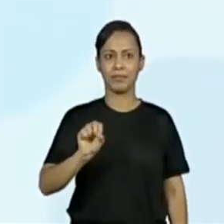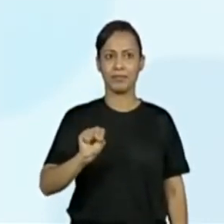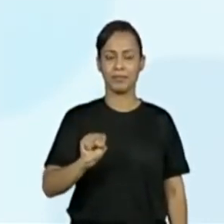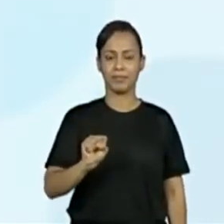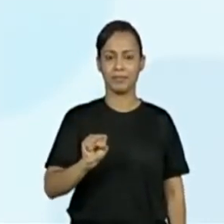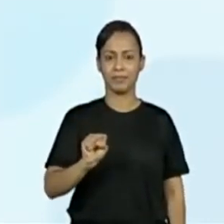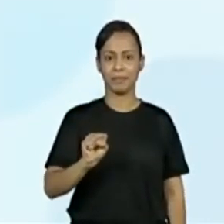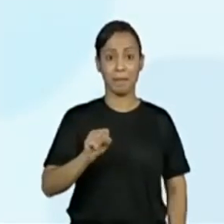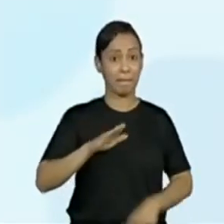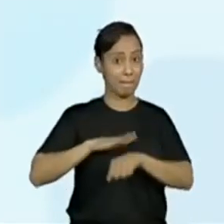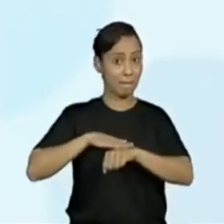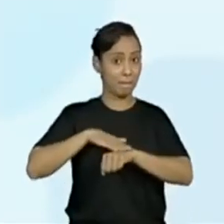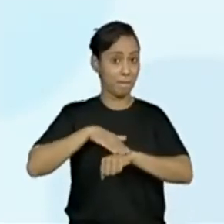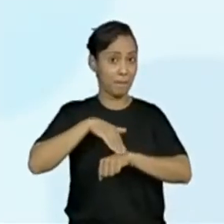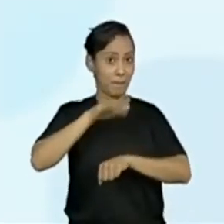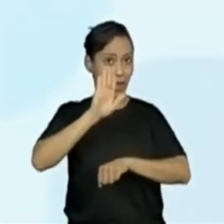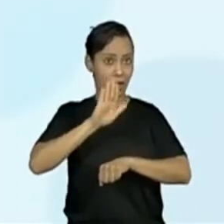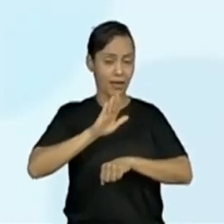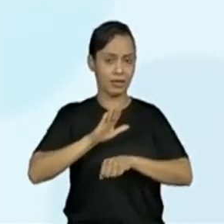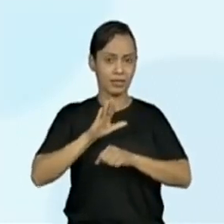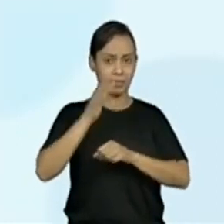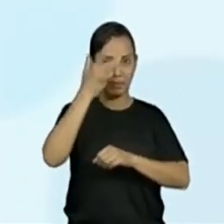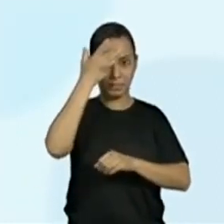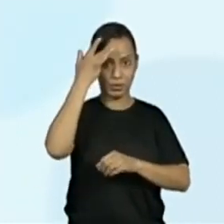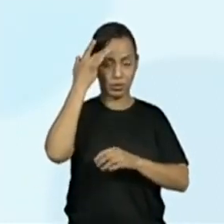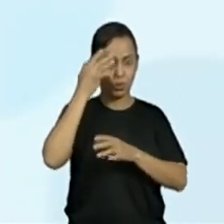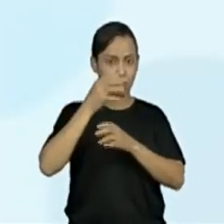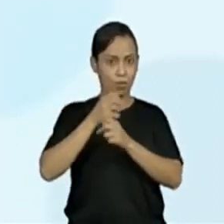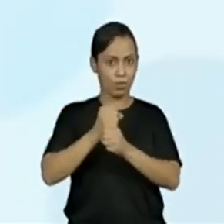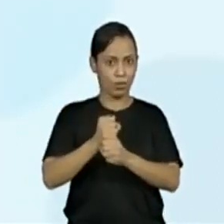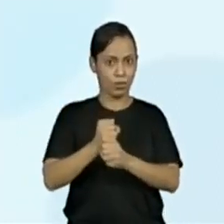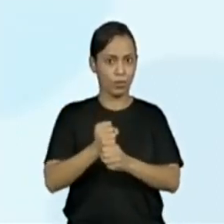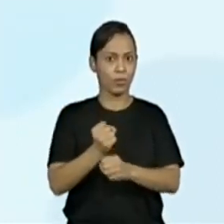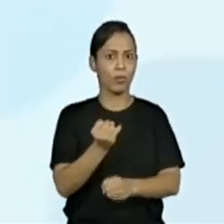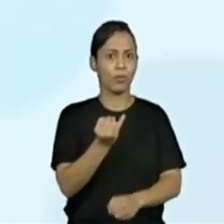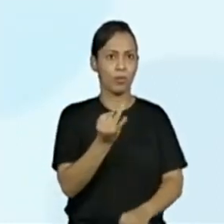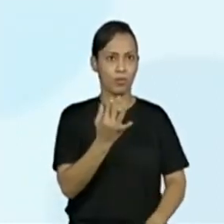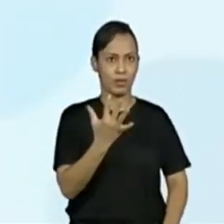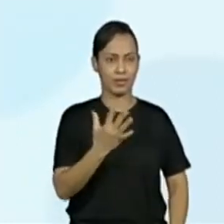De 60... De 60... O D, Tem o D também? Tem o D. De... Qual?